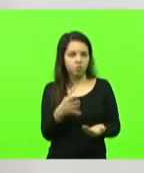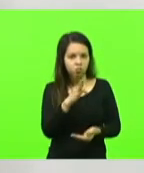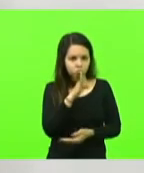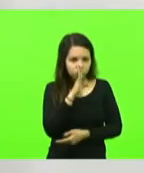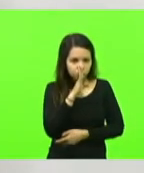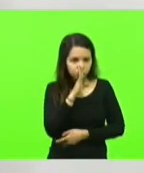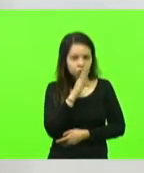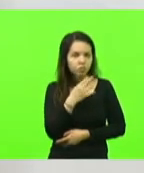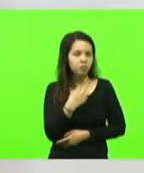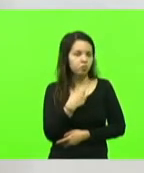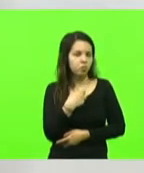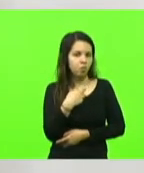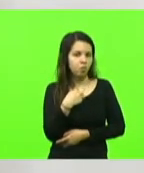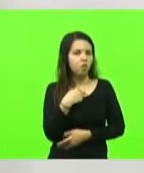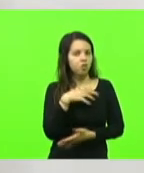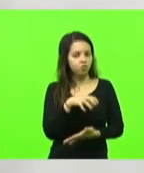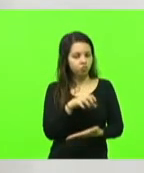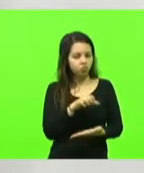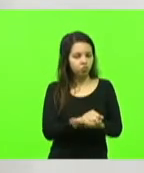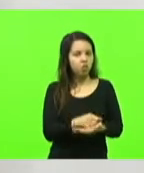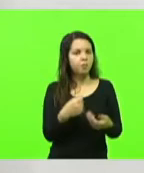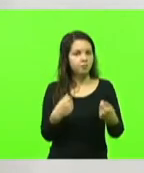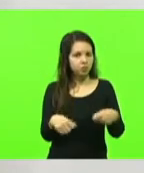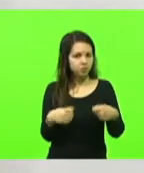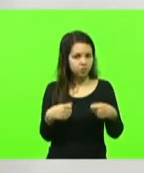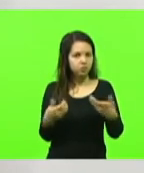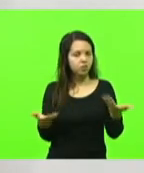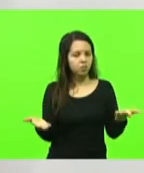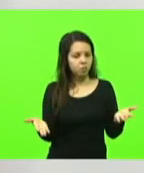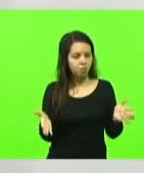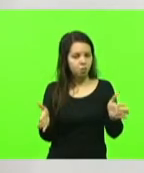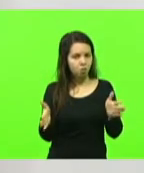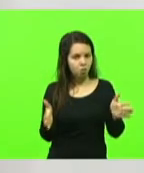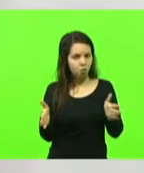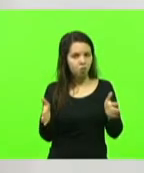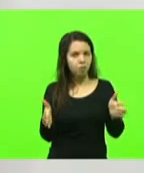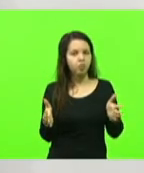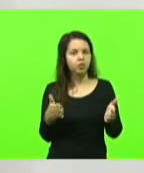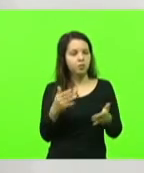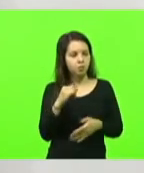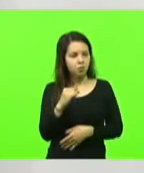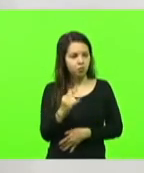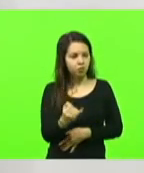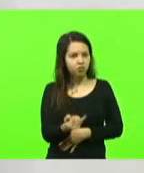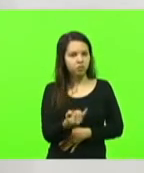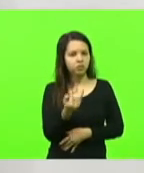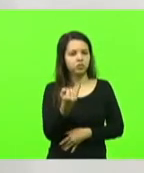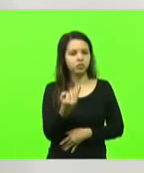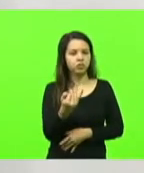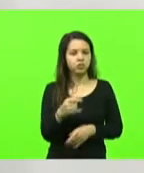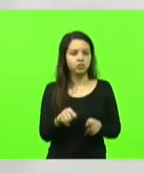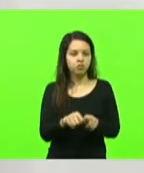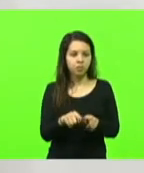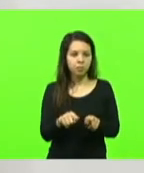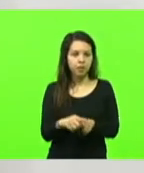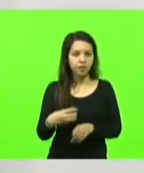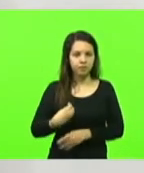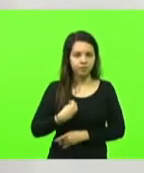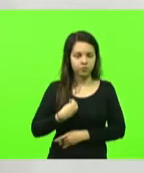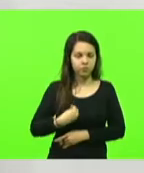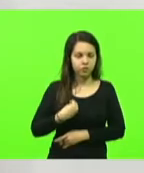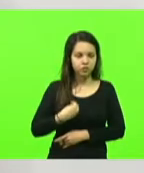e não registrar esse momento aí, inclusive aproveitando até a presença das nossas